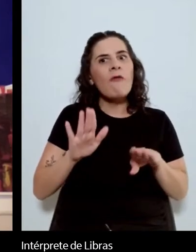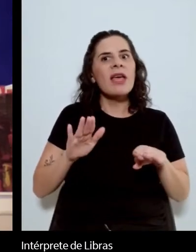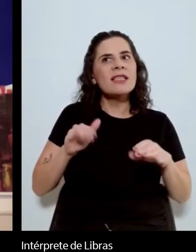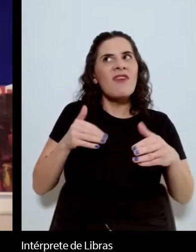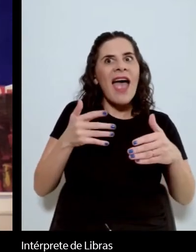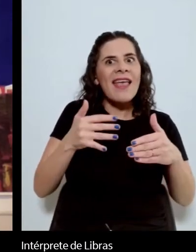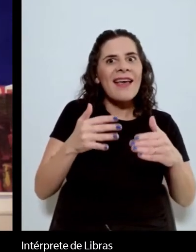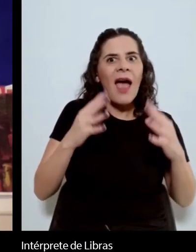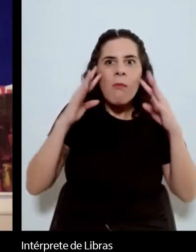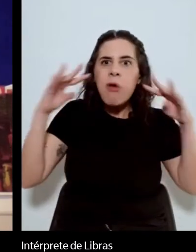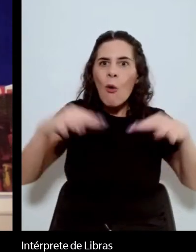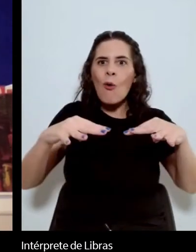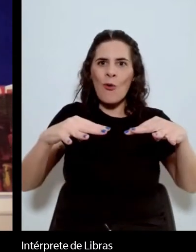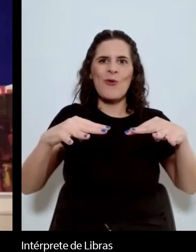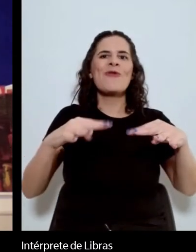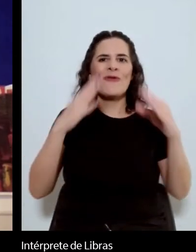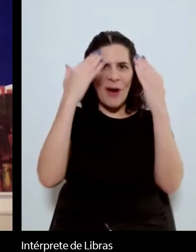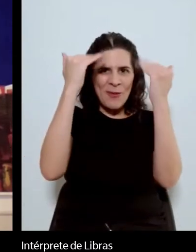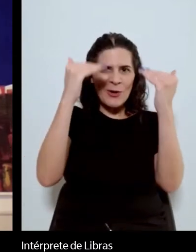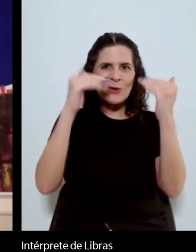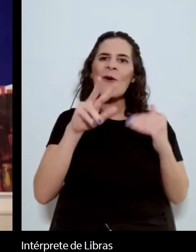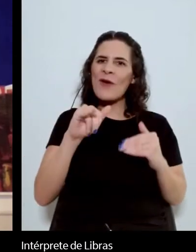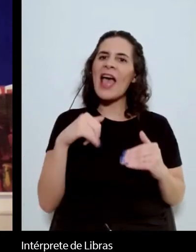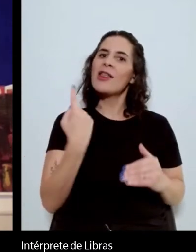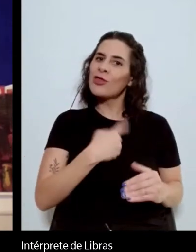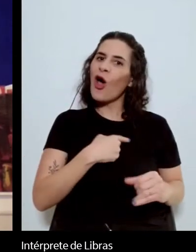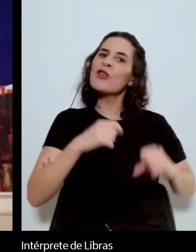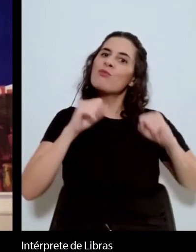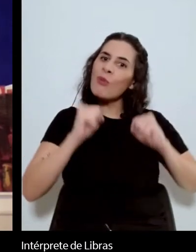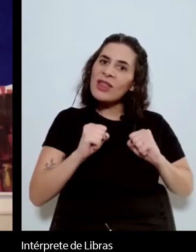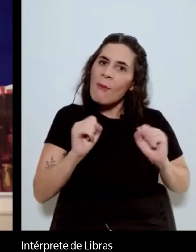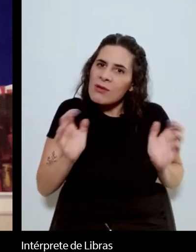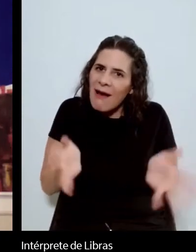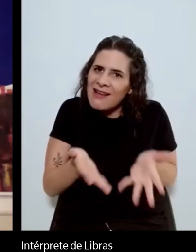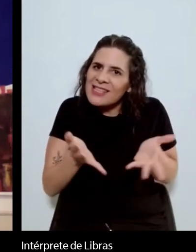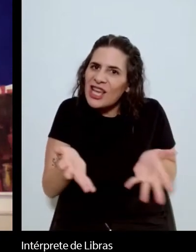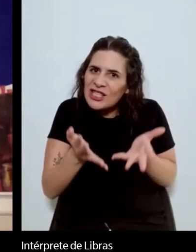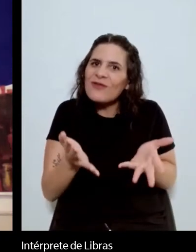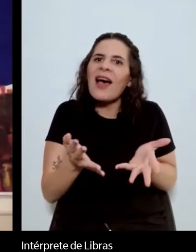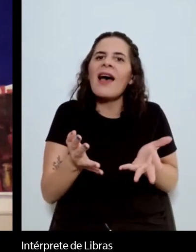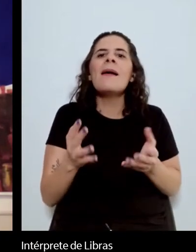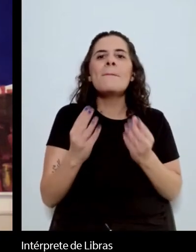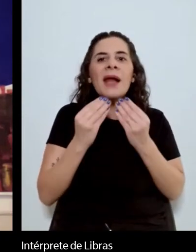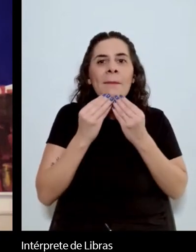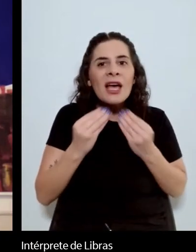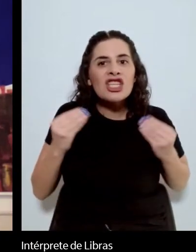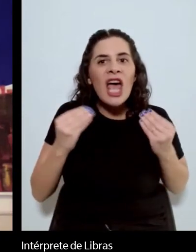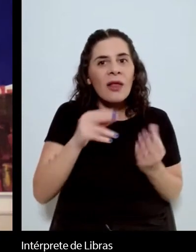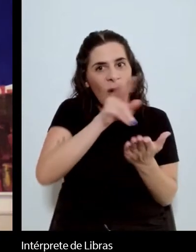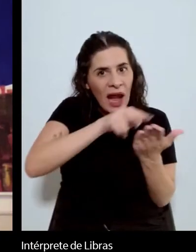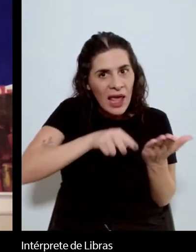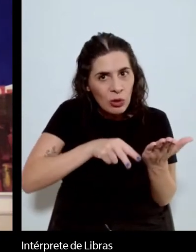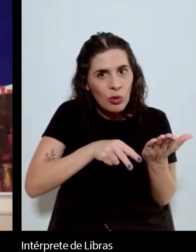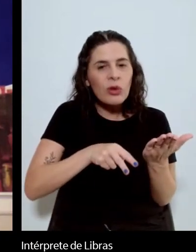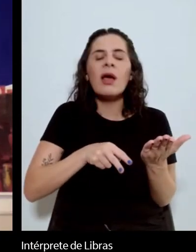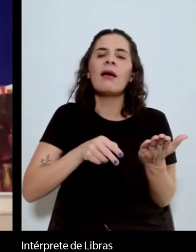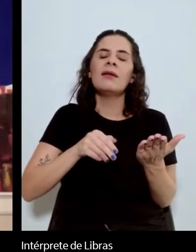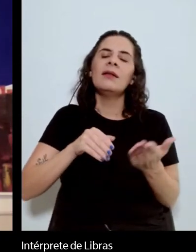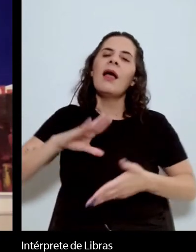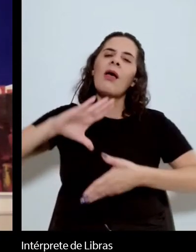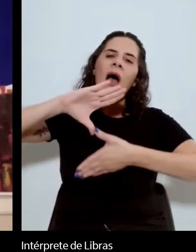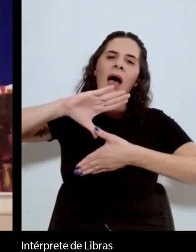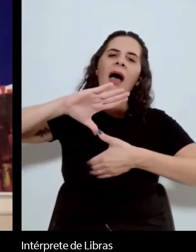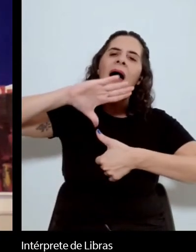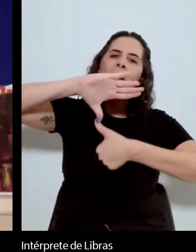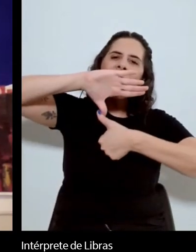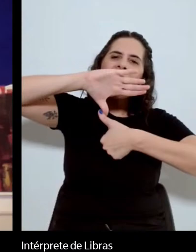digamos, recursos para ajudar a promover a recepção e a compreensão de